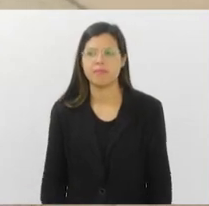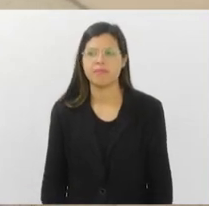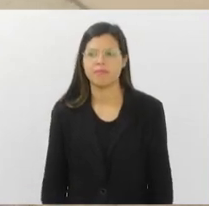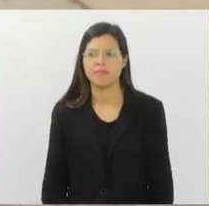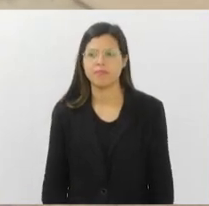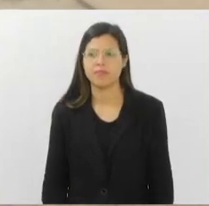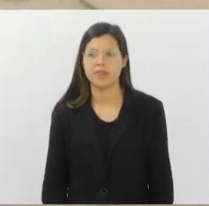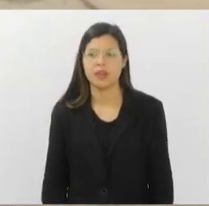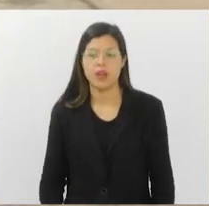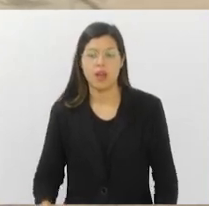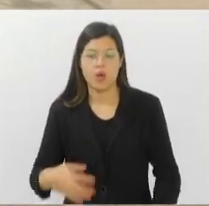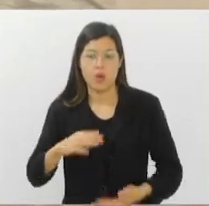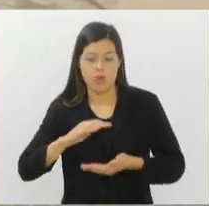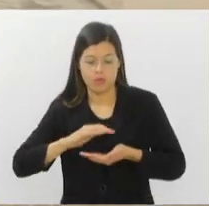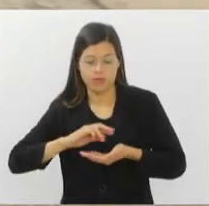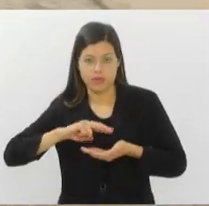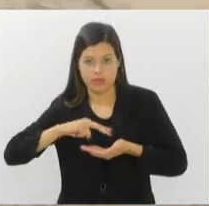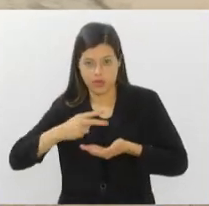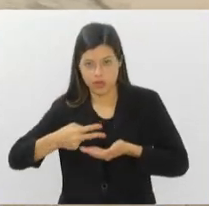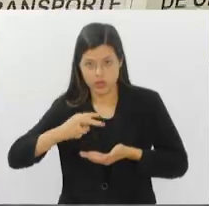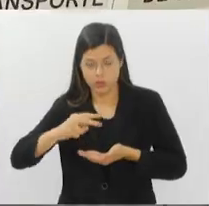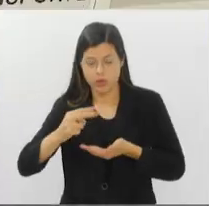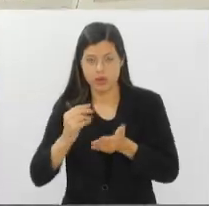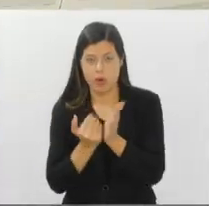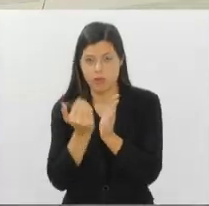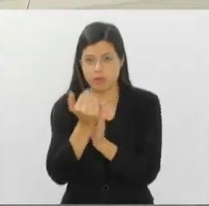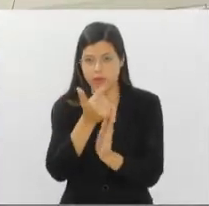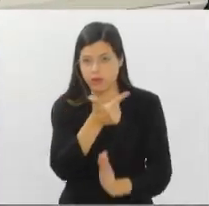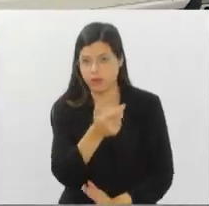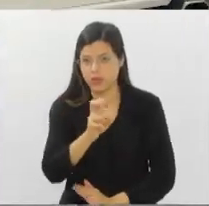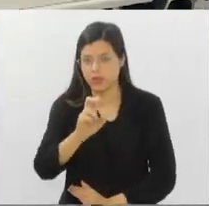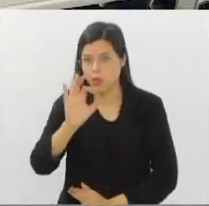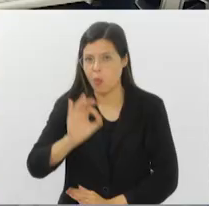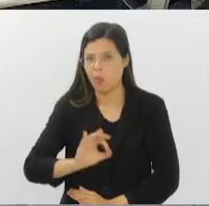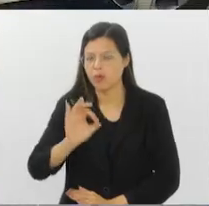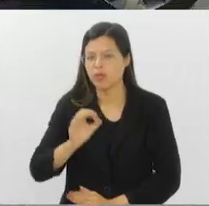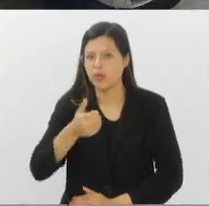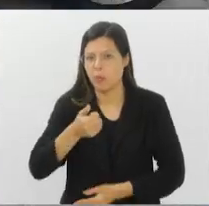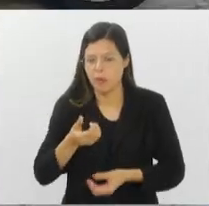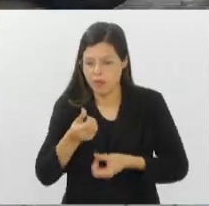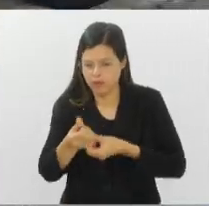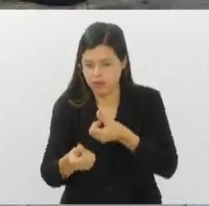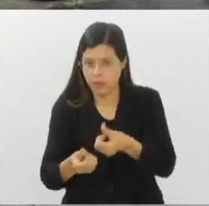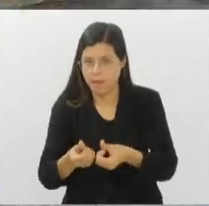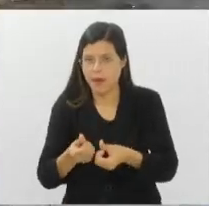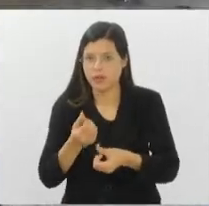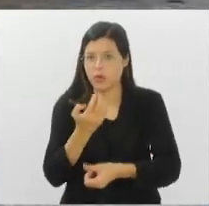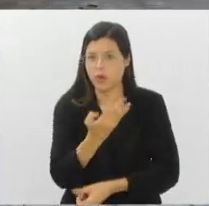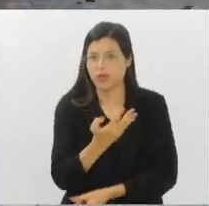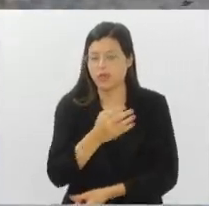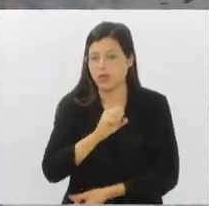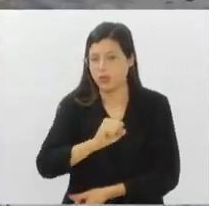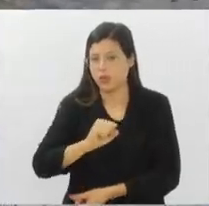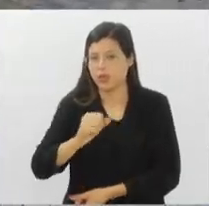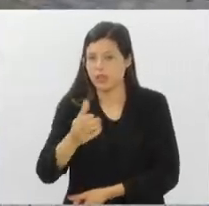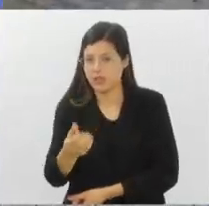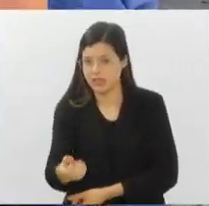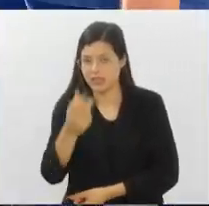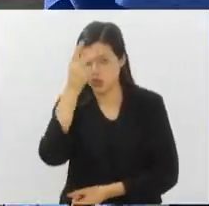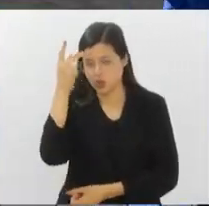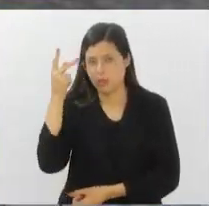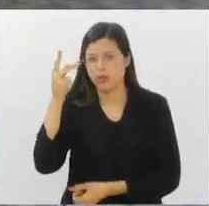Transplantes tiveram aumento de 25% no estado do Rio neste primeiro semestre. Ao todo, 486 pessoas foram